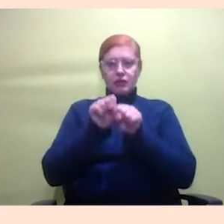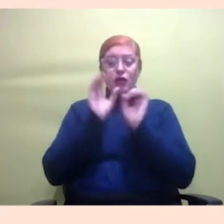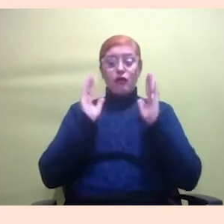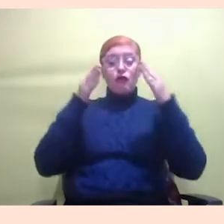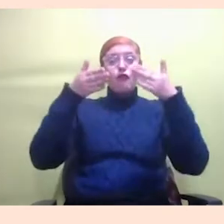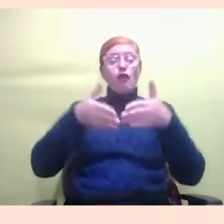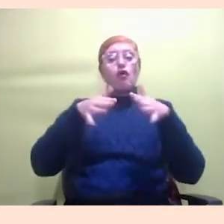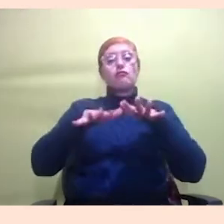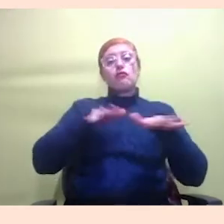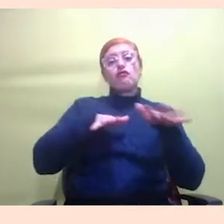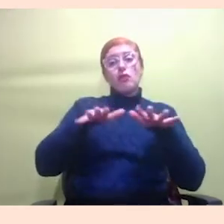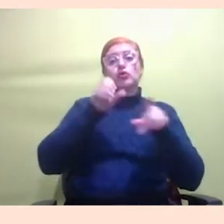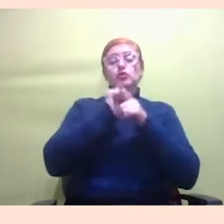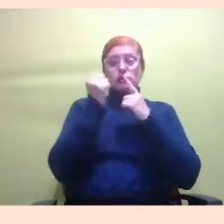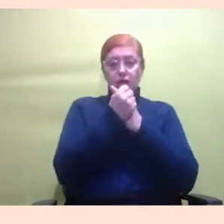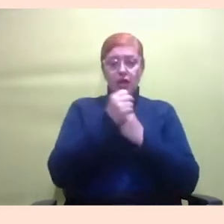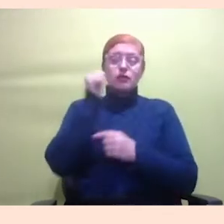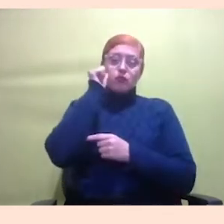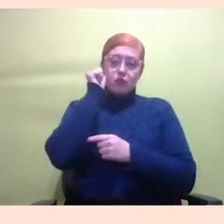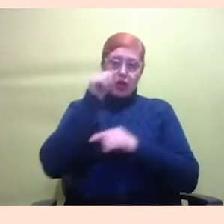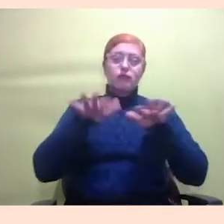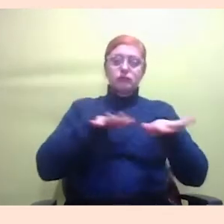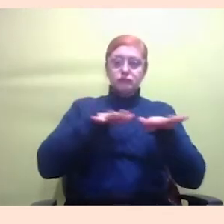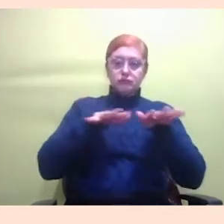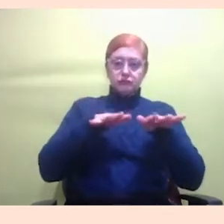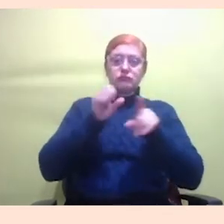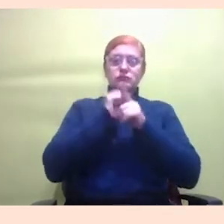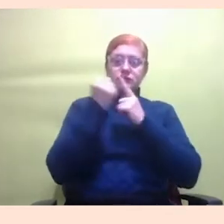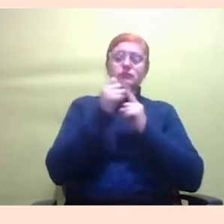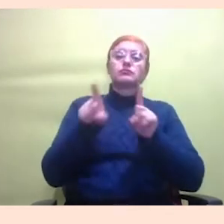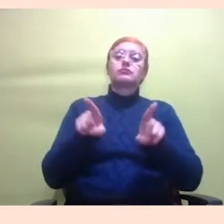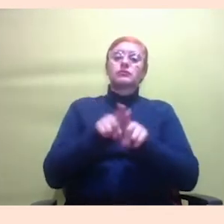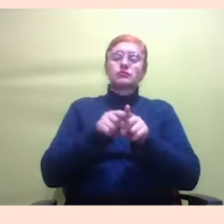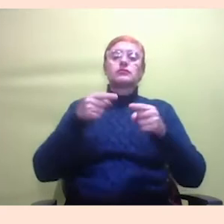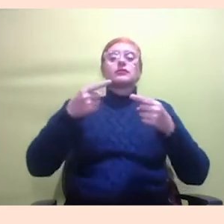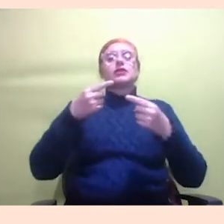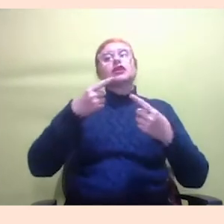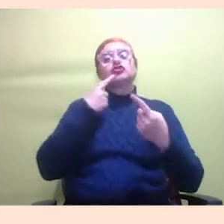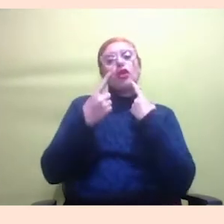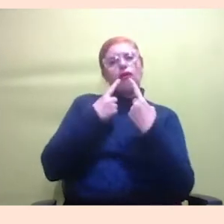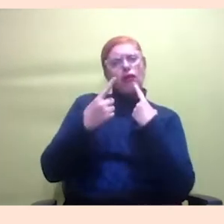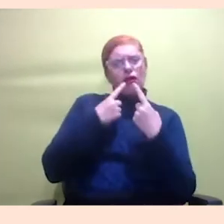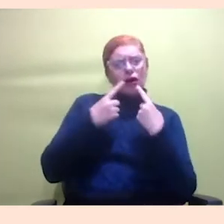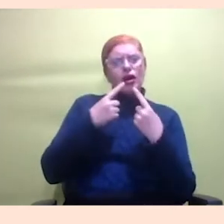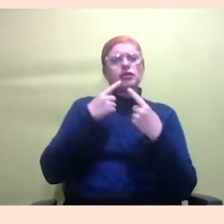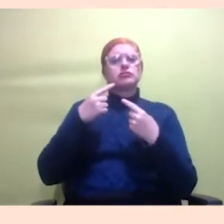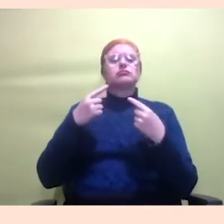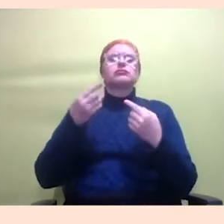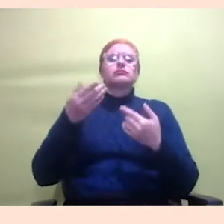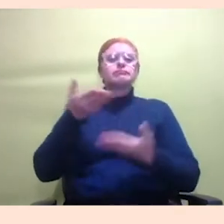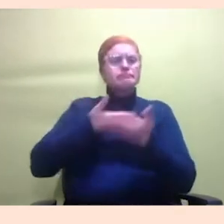sociais, mulheres de movimentos sociais, também diálogos, debates, e tem um portal que